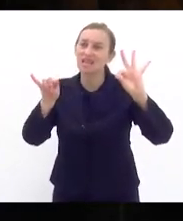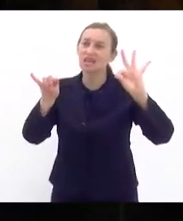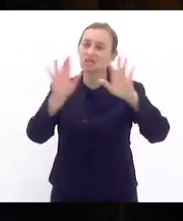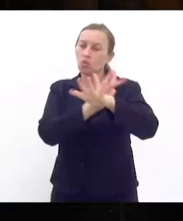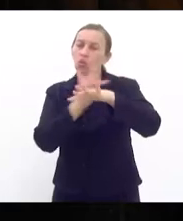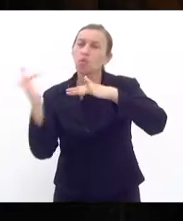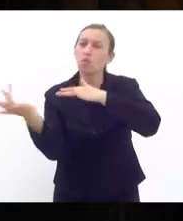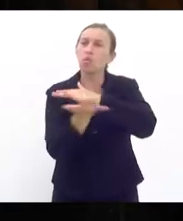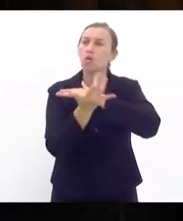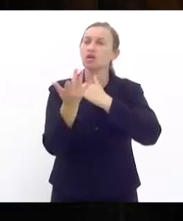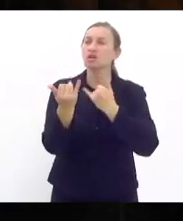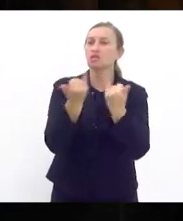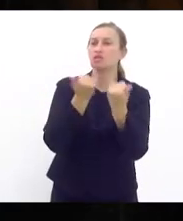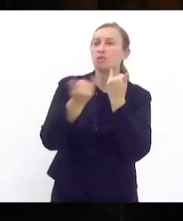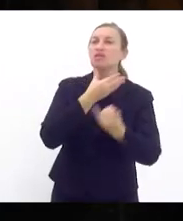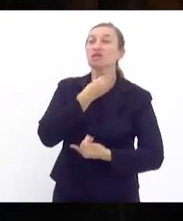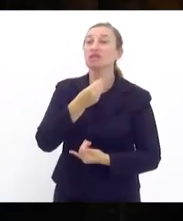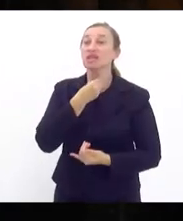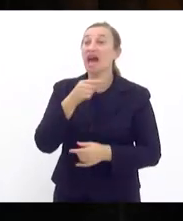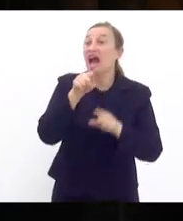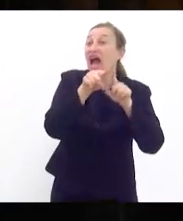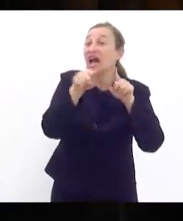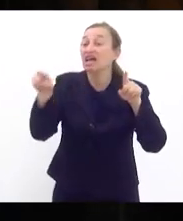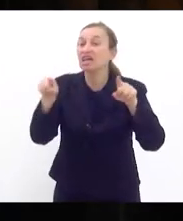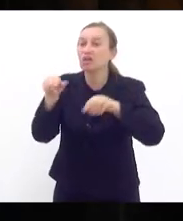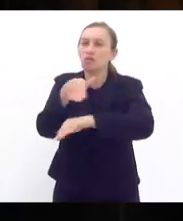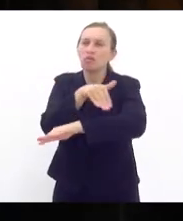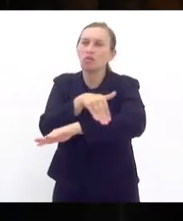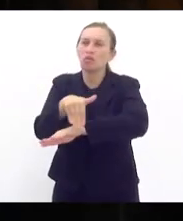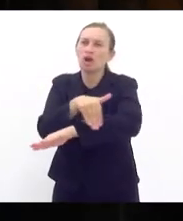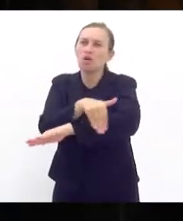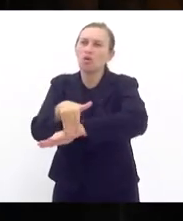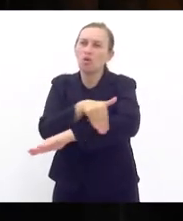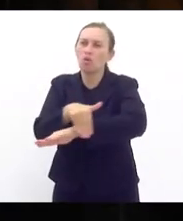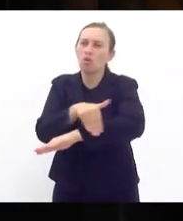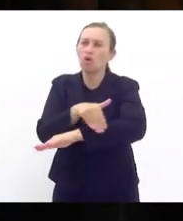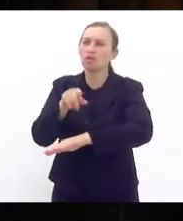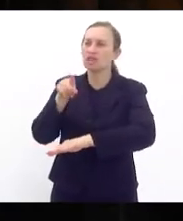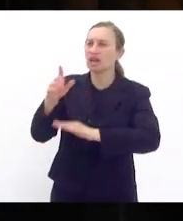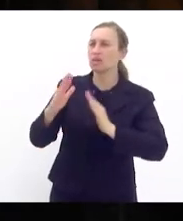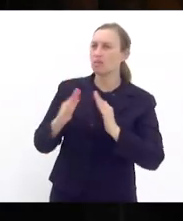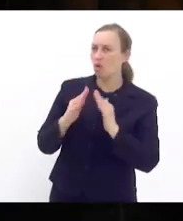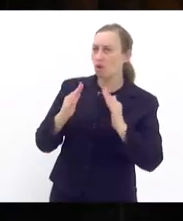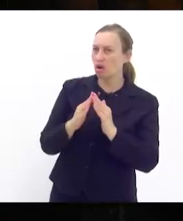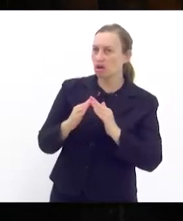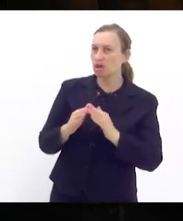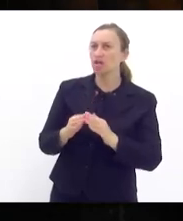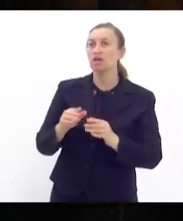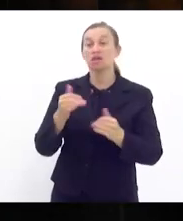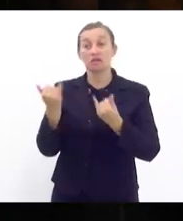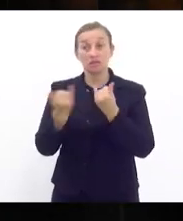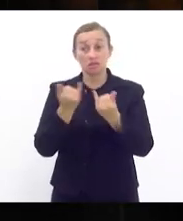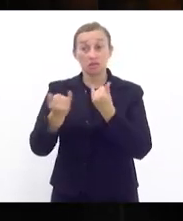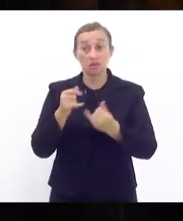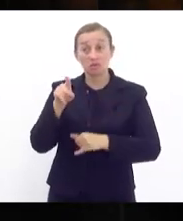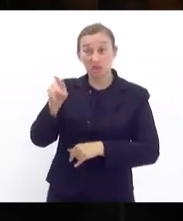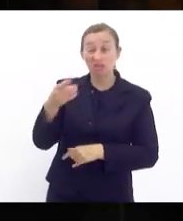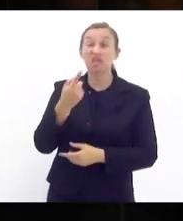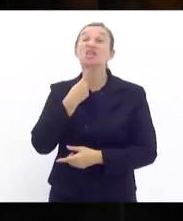de fake news que era aqui está o endereço dela faça com essa informação aquilo que você desejar